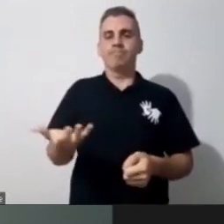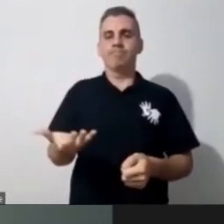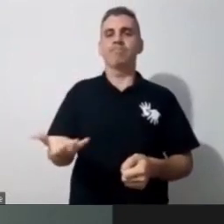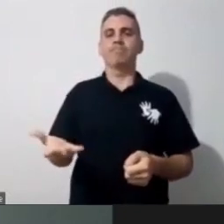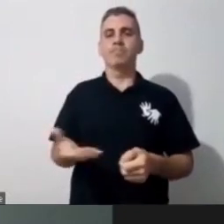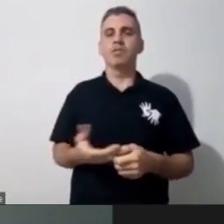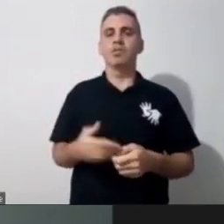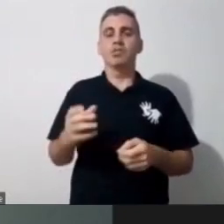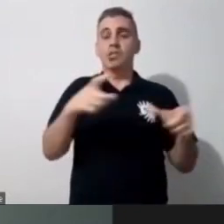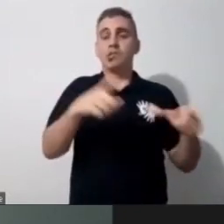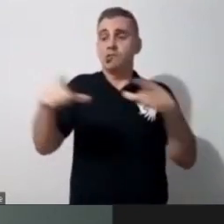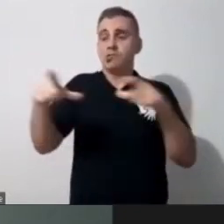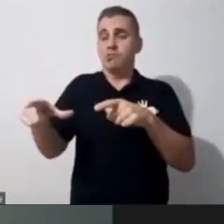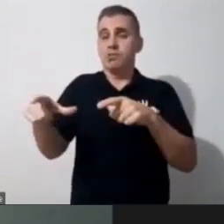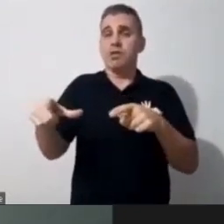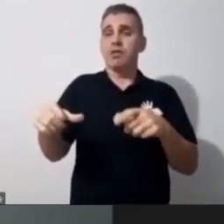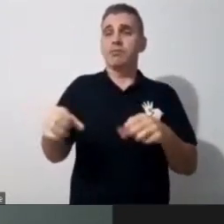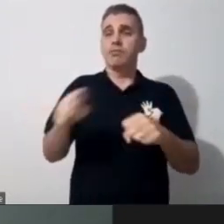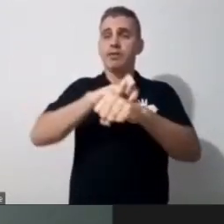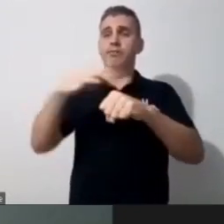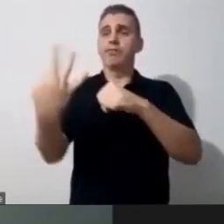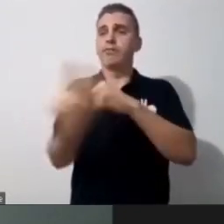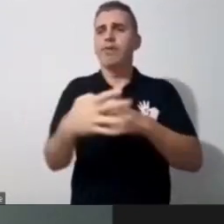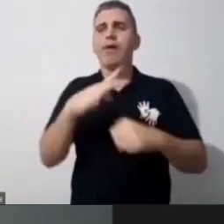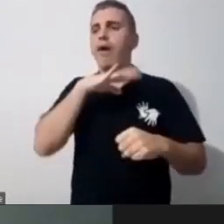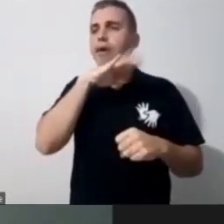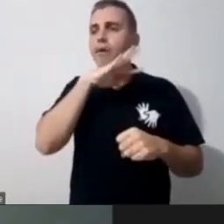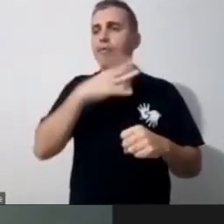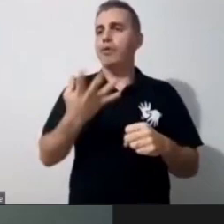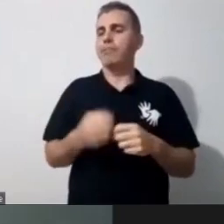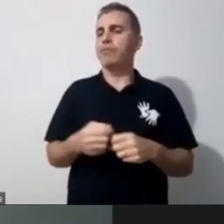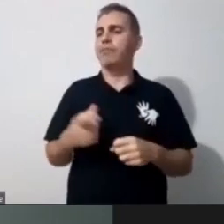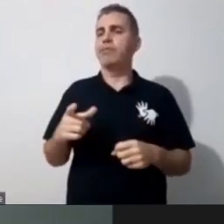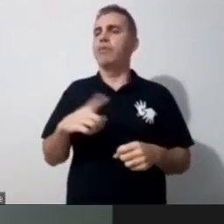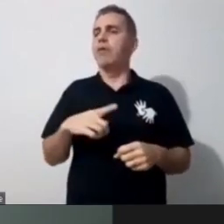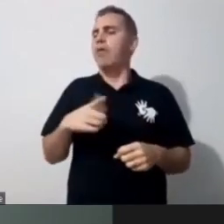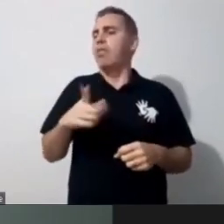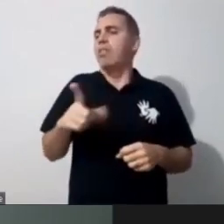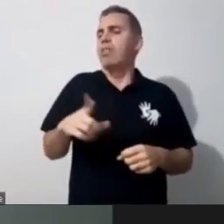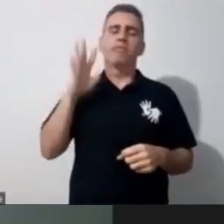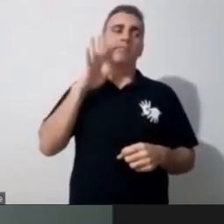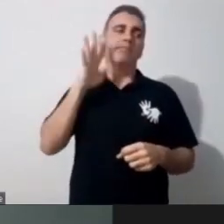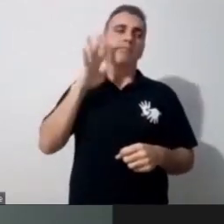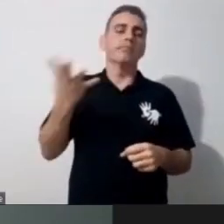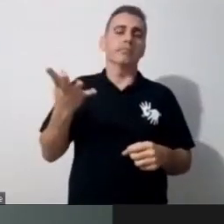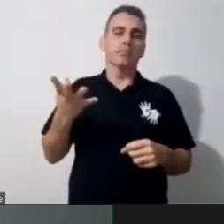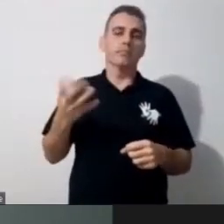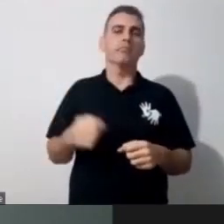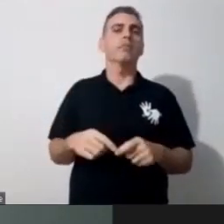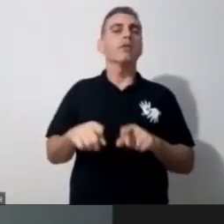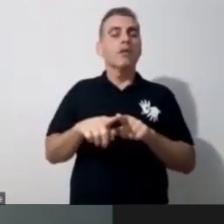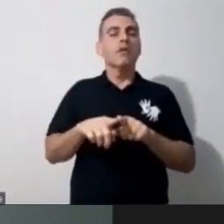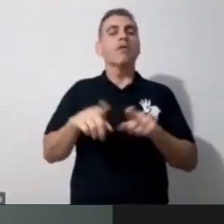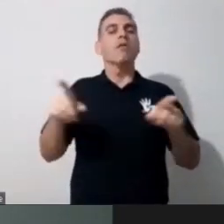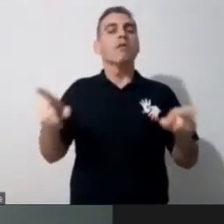a pandemia é tudo ruim, né, está tudo ruim, não está nada legal, não, só um pouquinho, é mais um convite para a gente